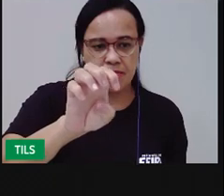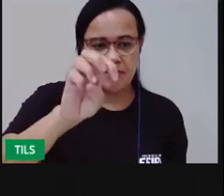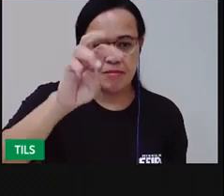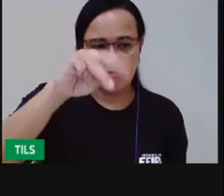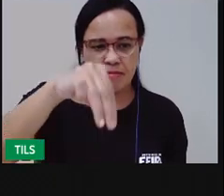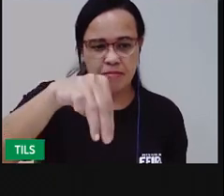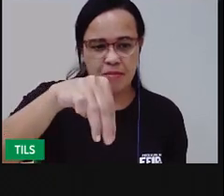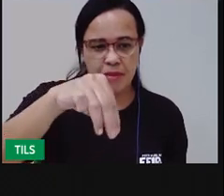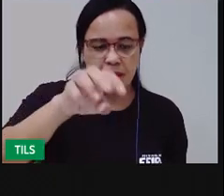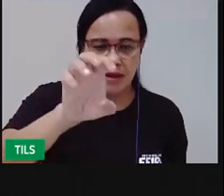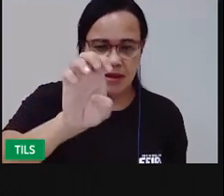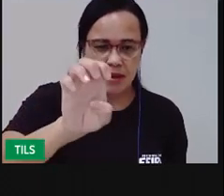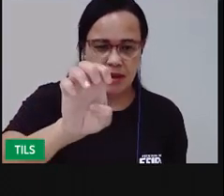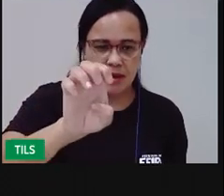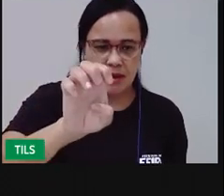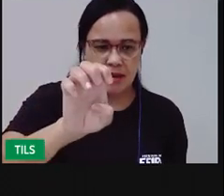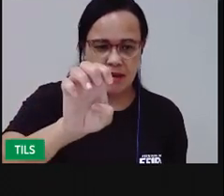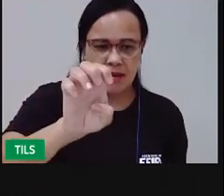o som do E.